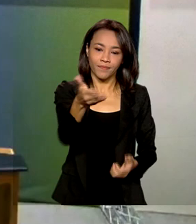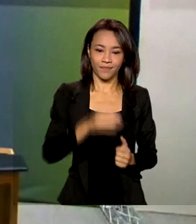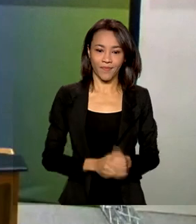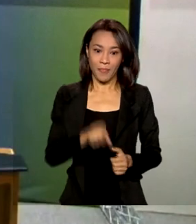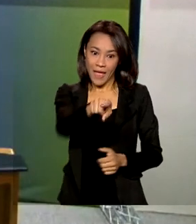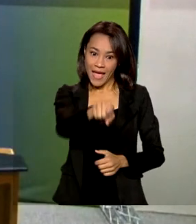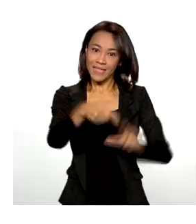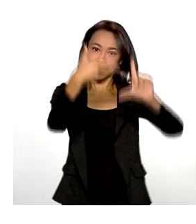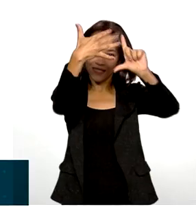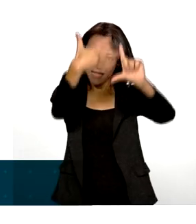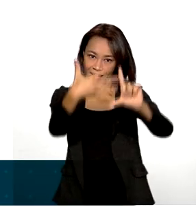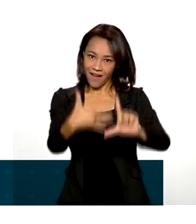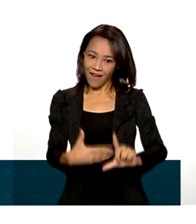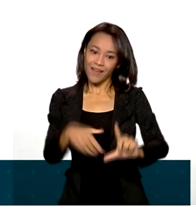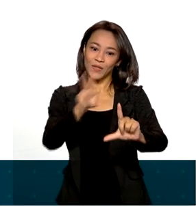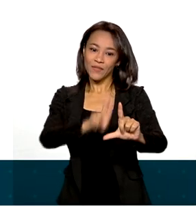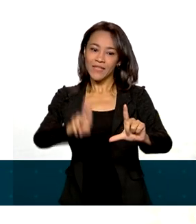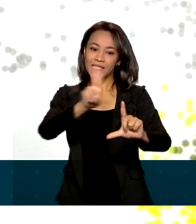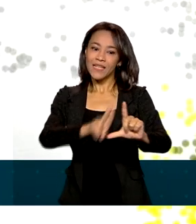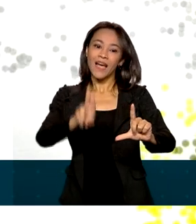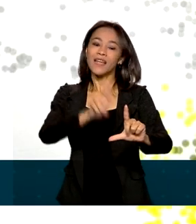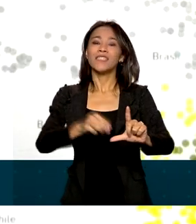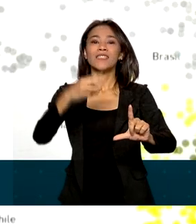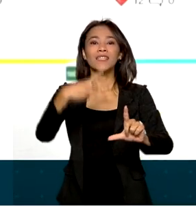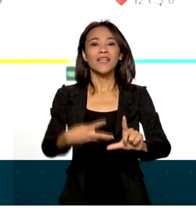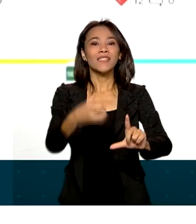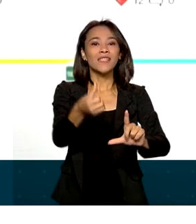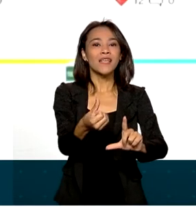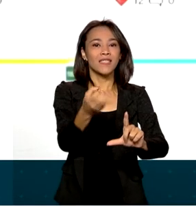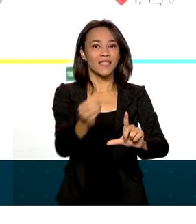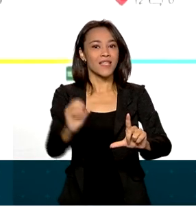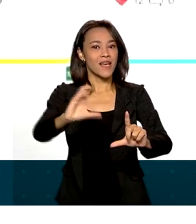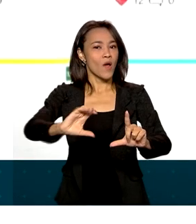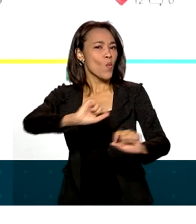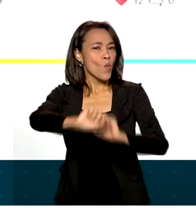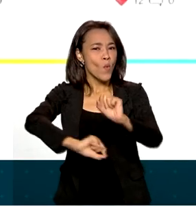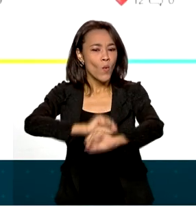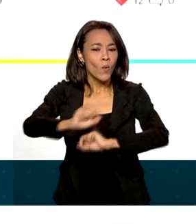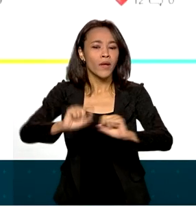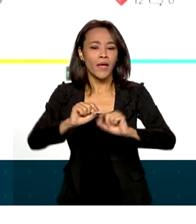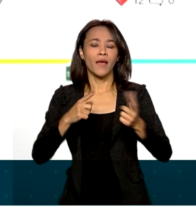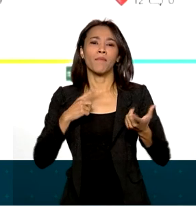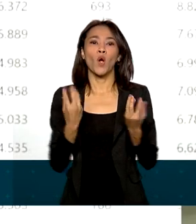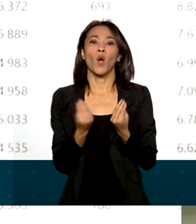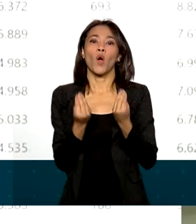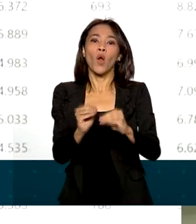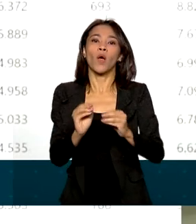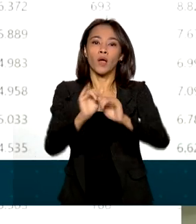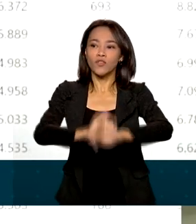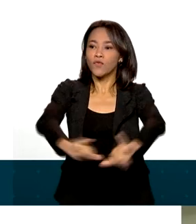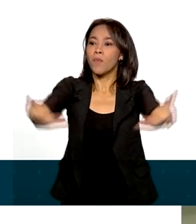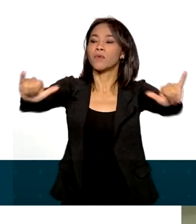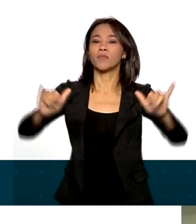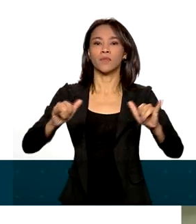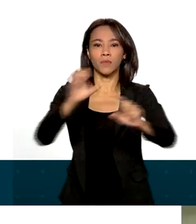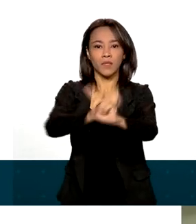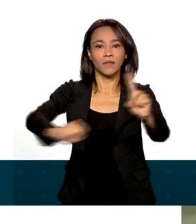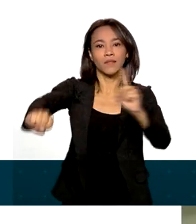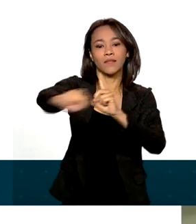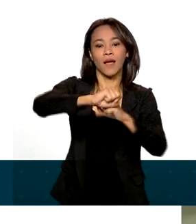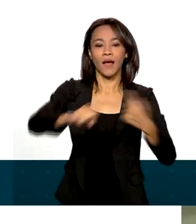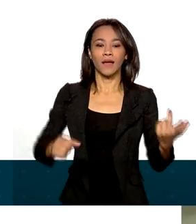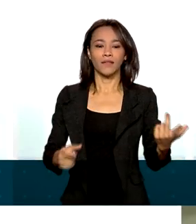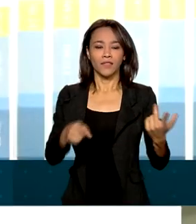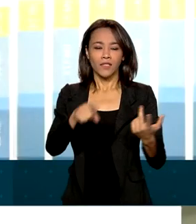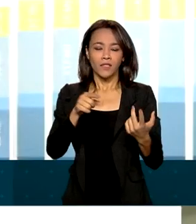360 Graus é um observatório da educação superior que disponibiliza para a sociedade informações interativas,